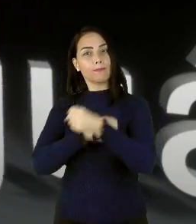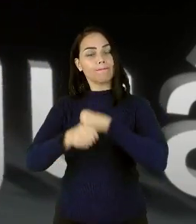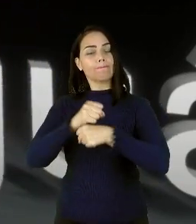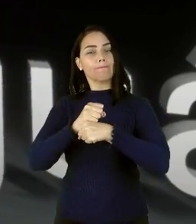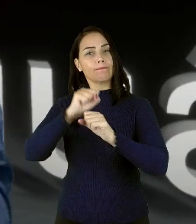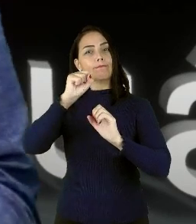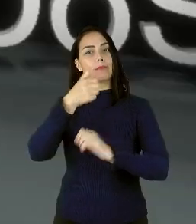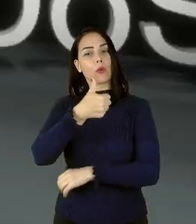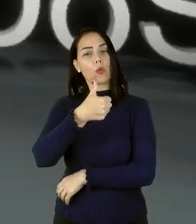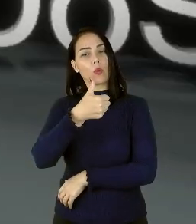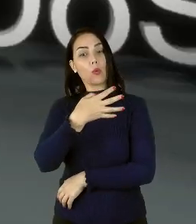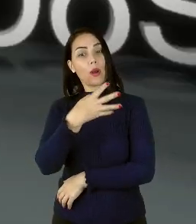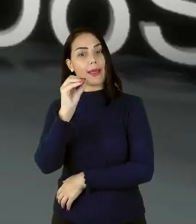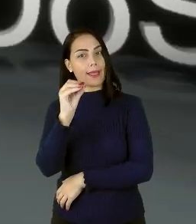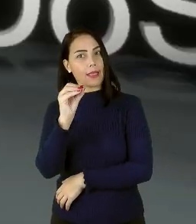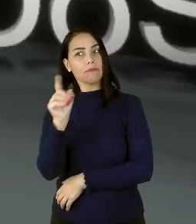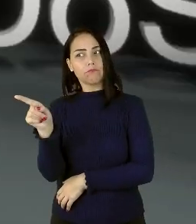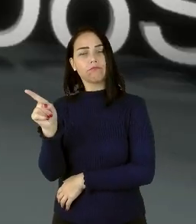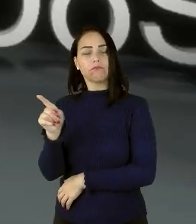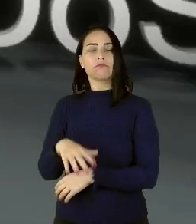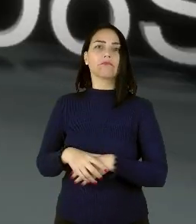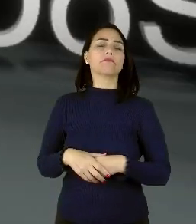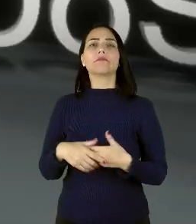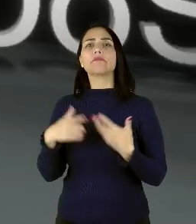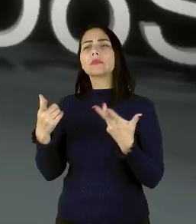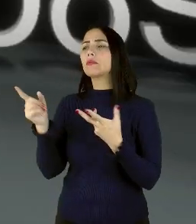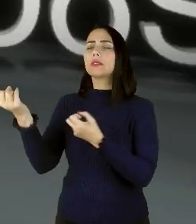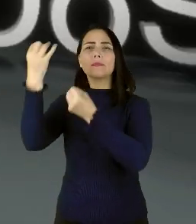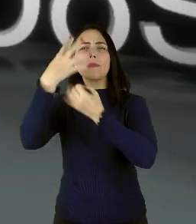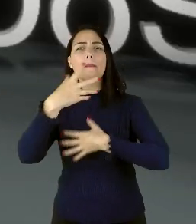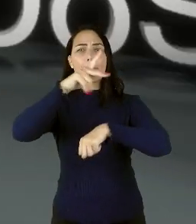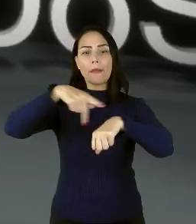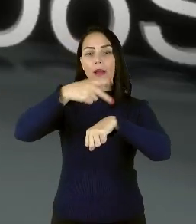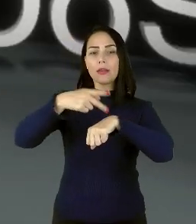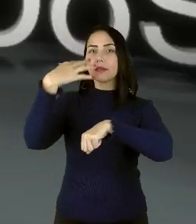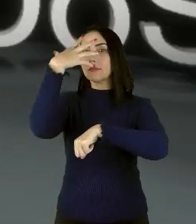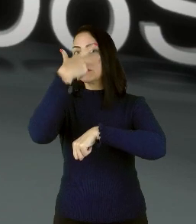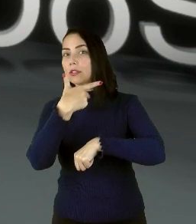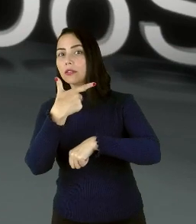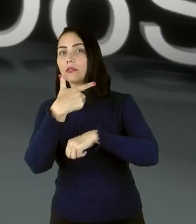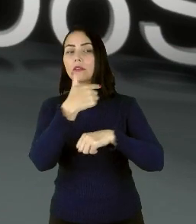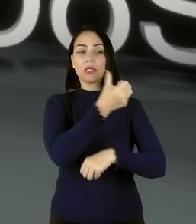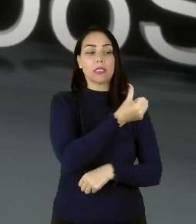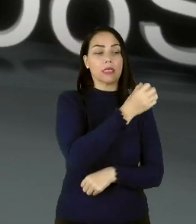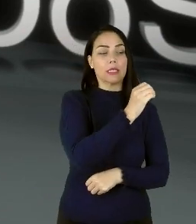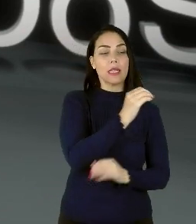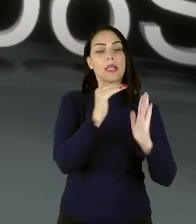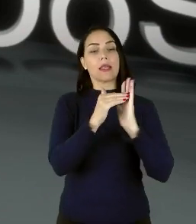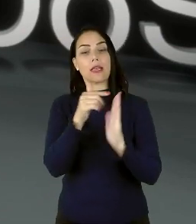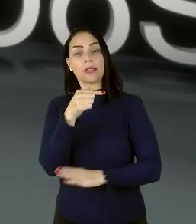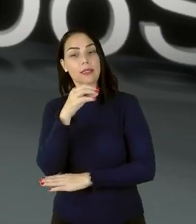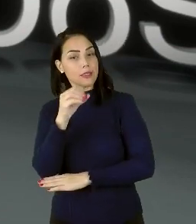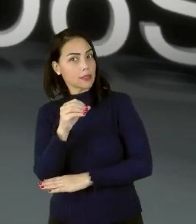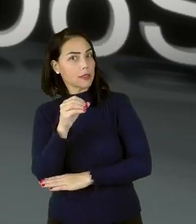Passou a descrever como o país tinha uma beleza rara entre as décadas de 60 e 70.